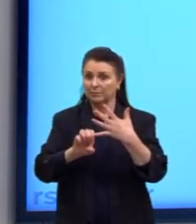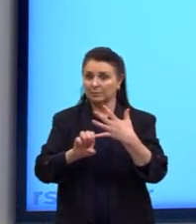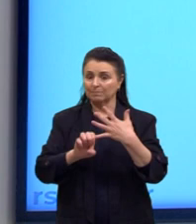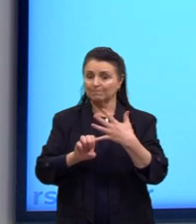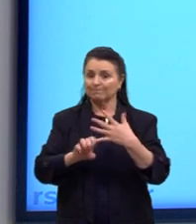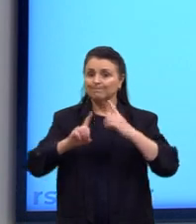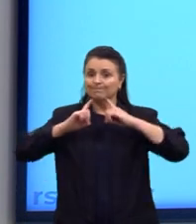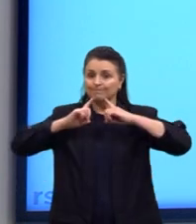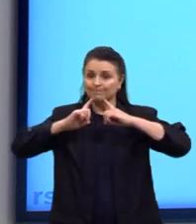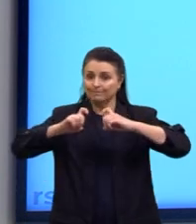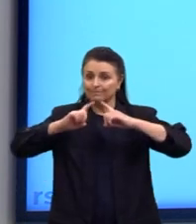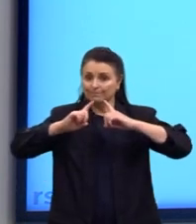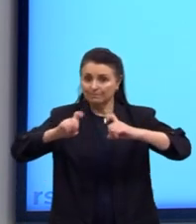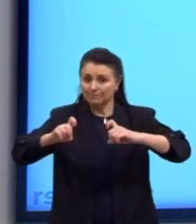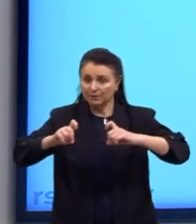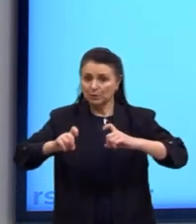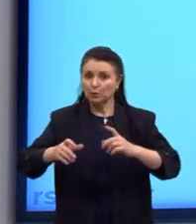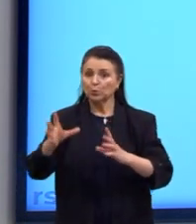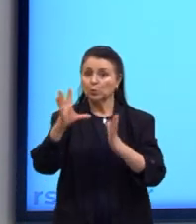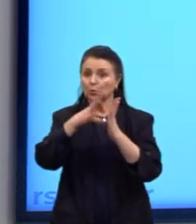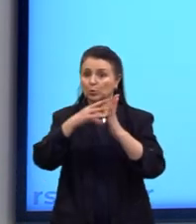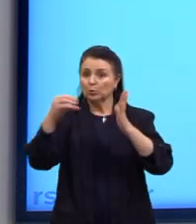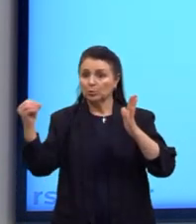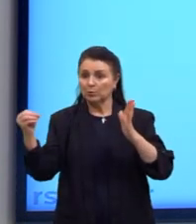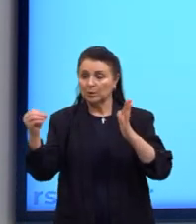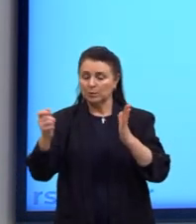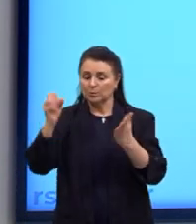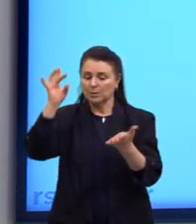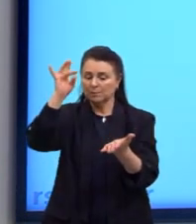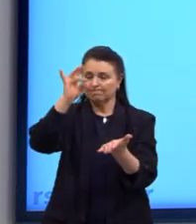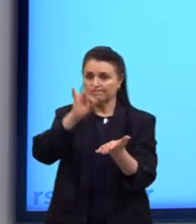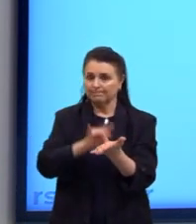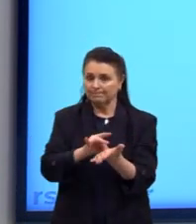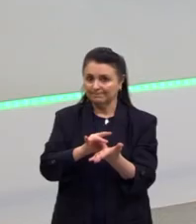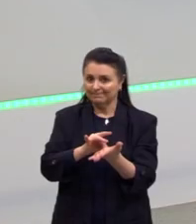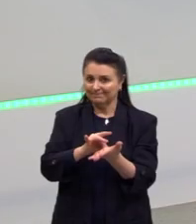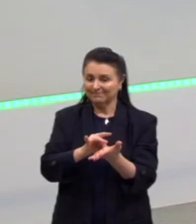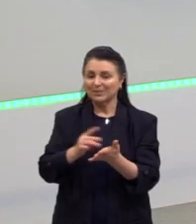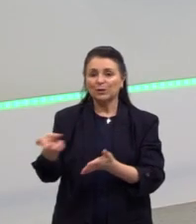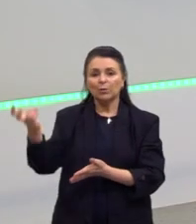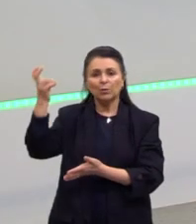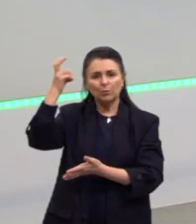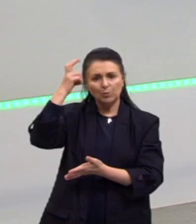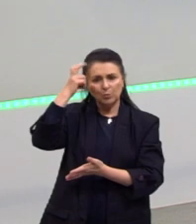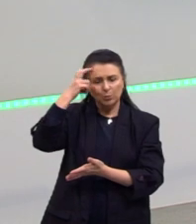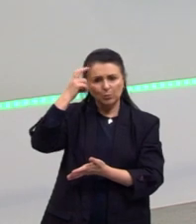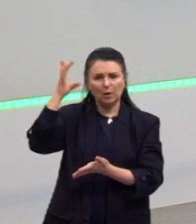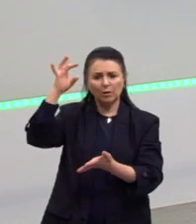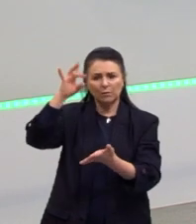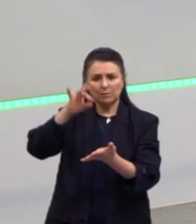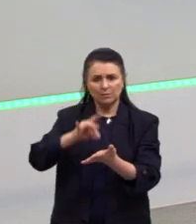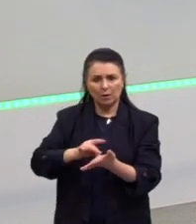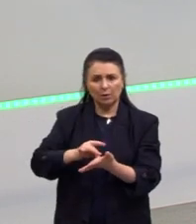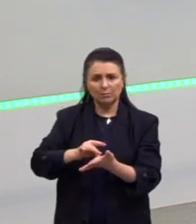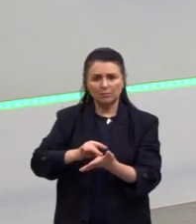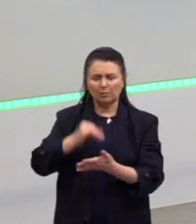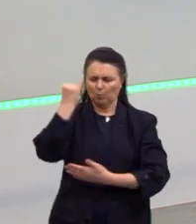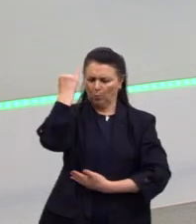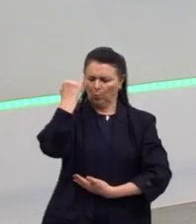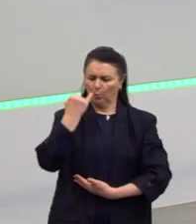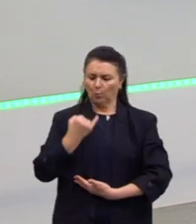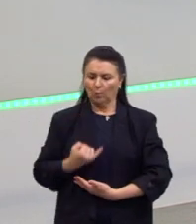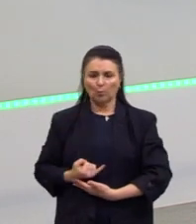Contestação dos estereótipos consolidados. É culturalmente consolidado essa questão da magreza. É algo